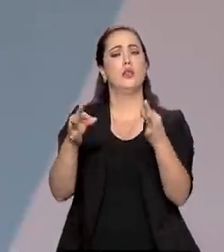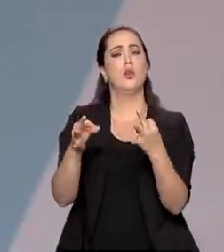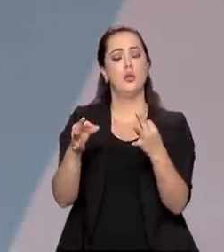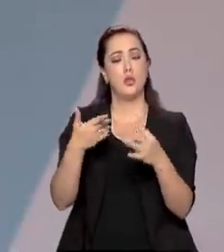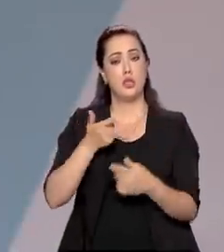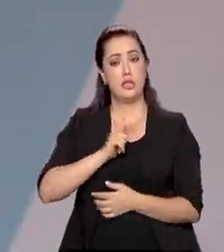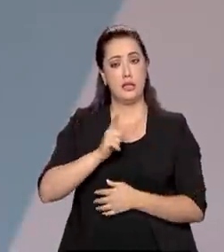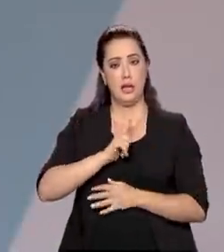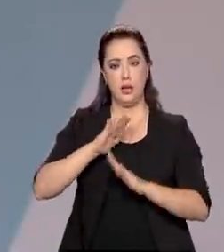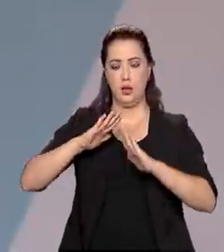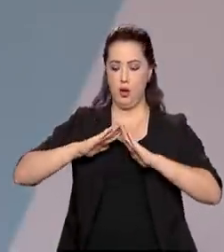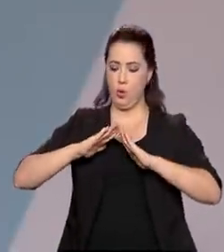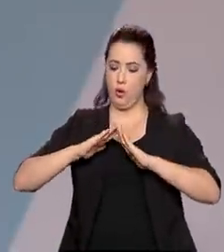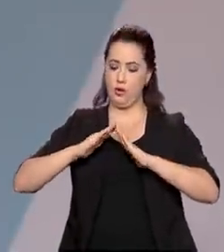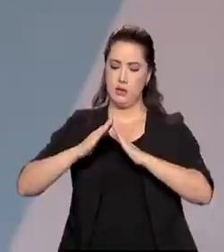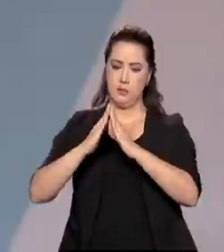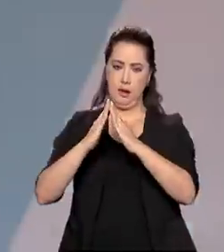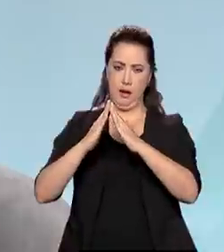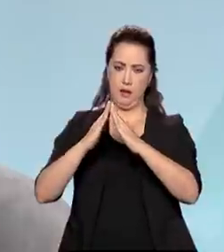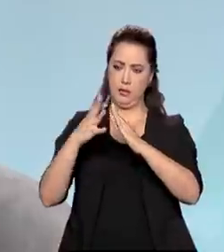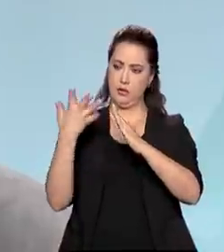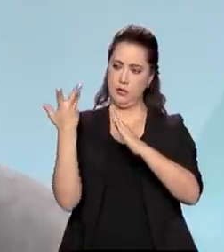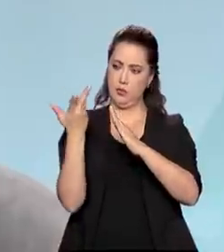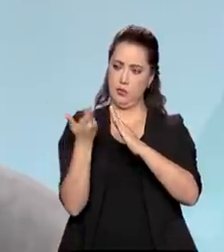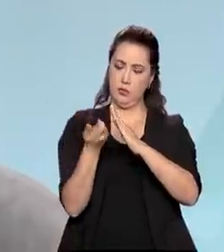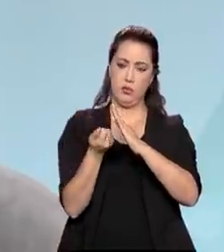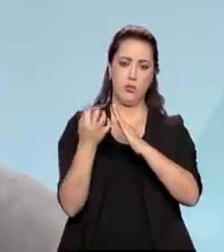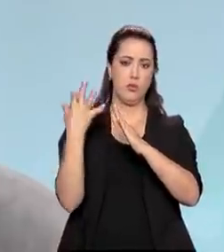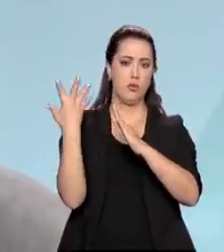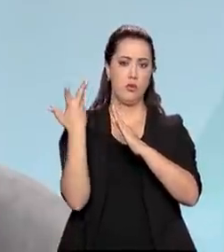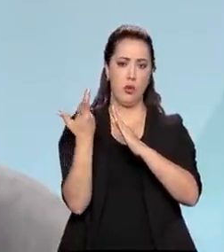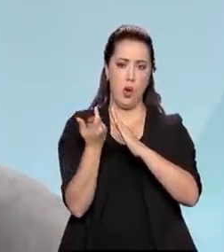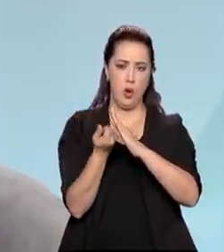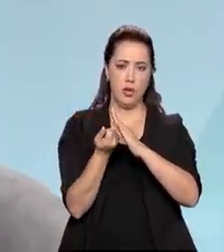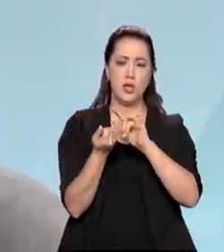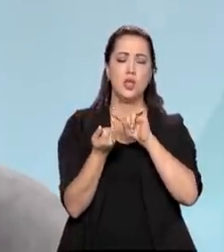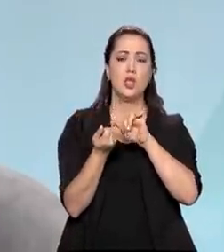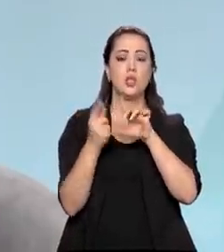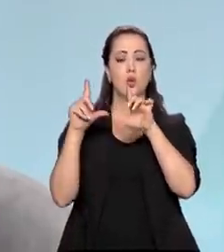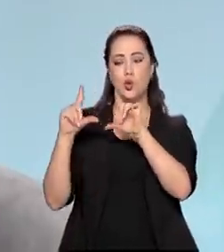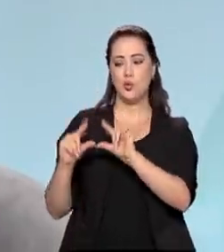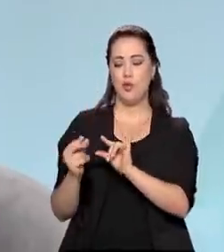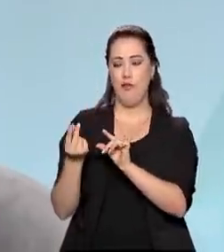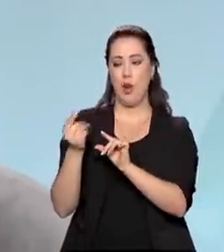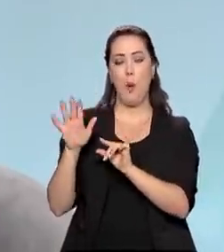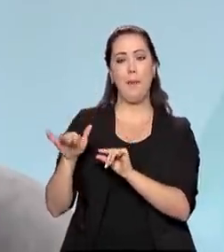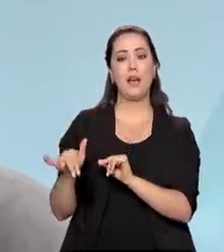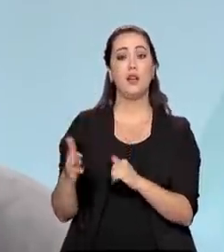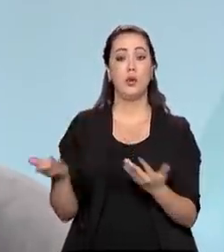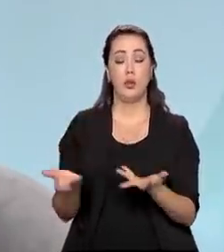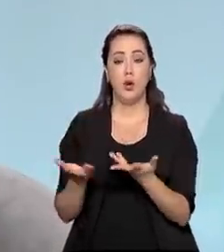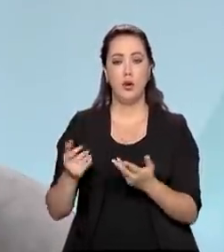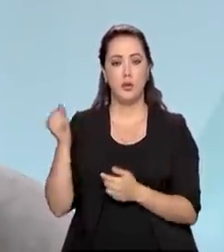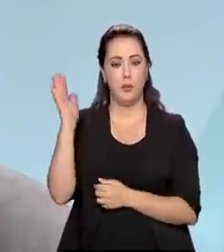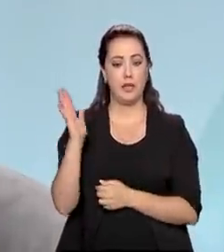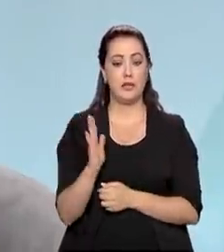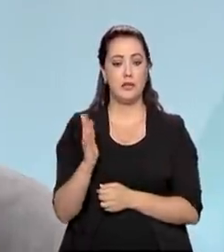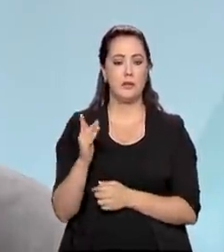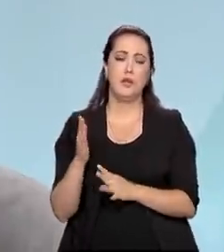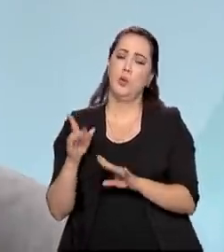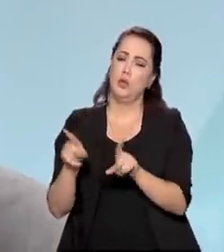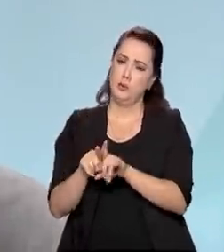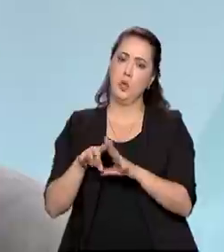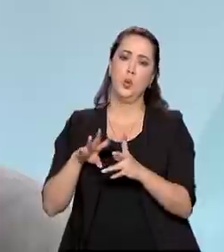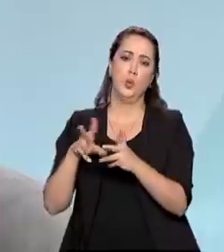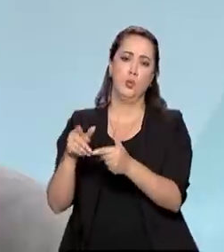placas solares, dos equipamentos solares, isso proporcionou uma redução dos custos. Então, o Brasil, não só no Brasil, mas no